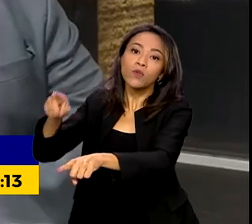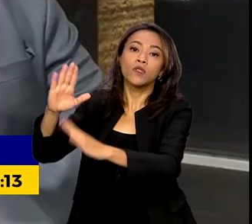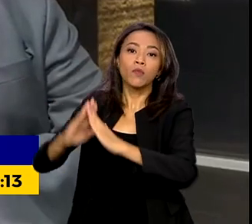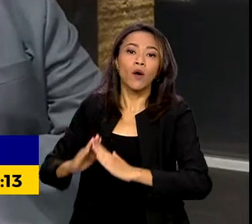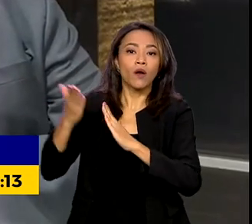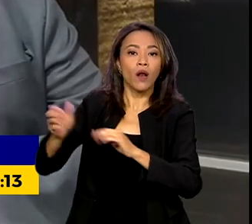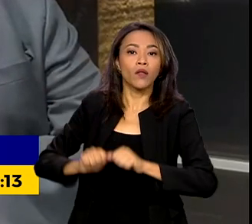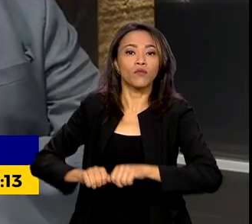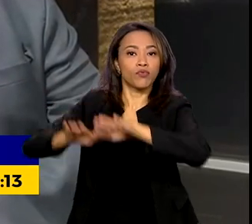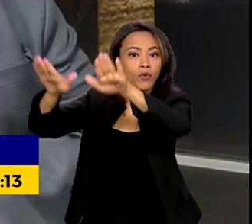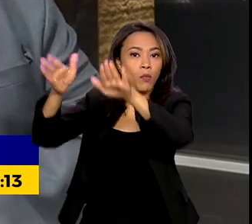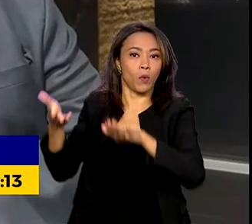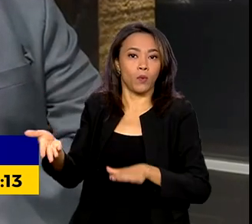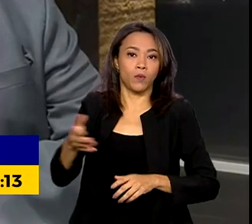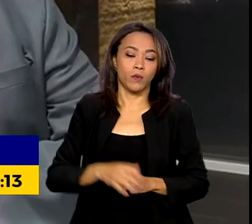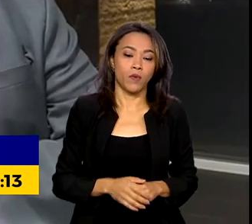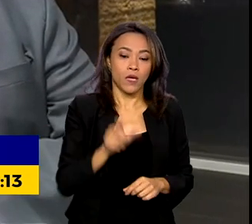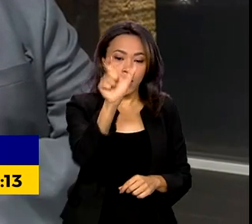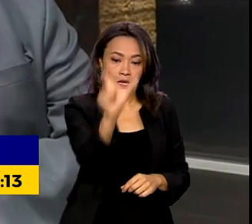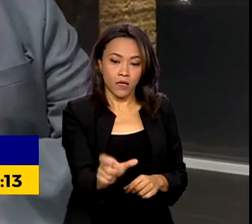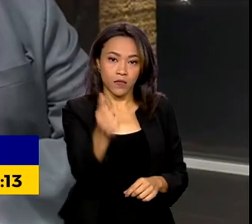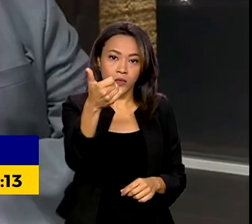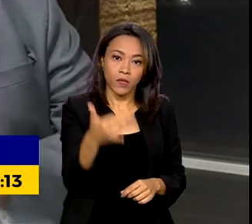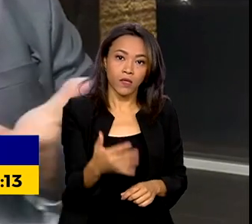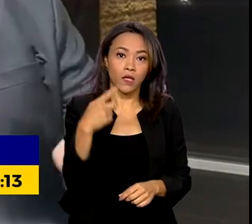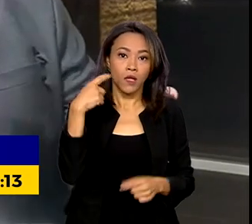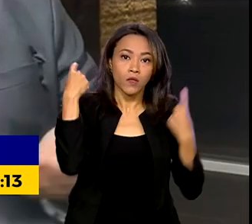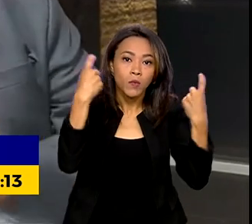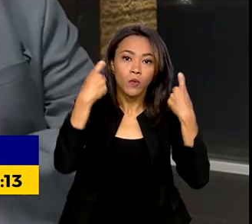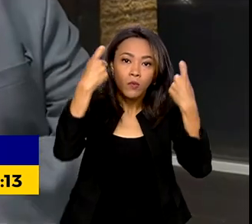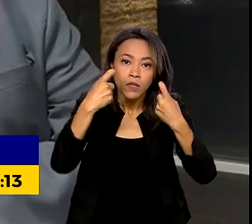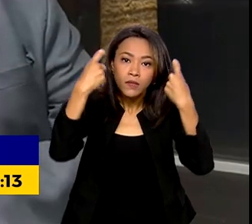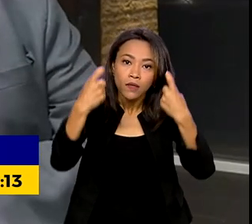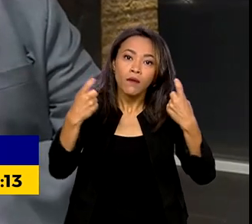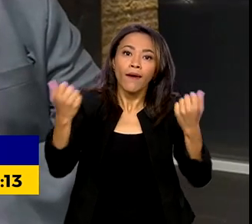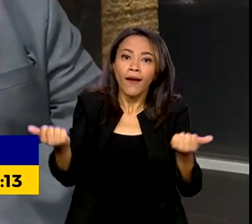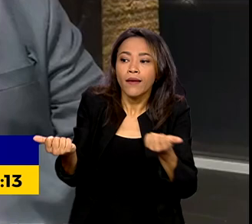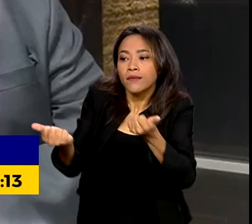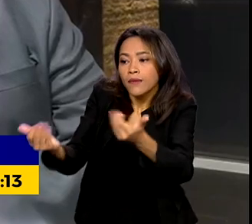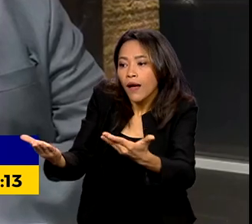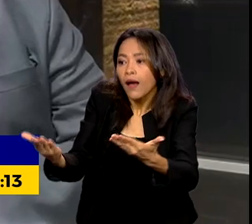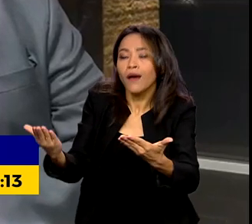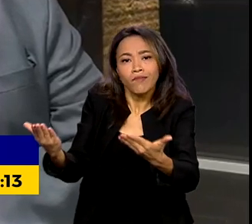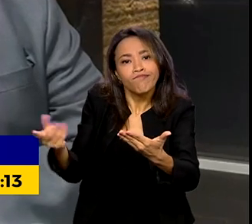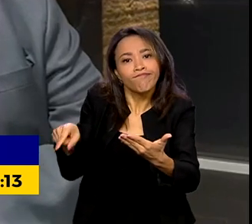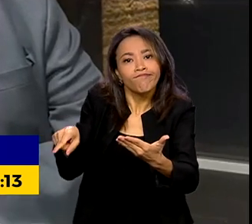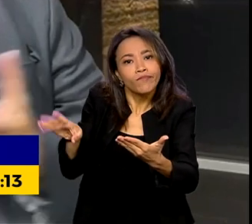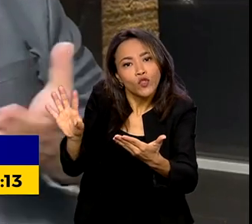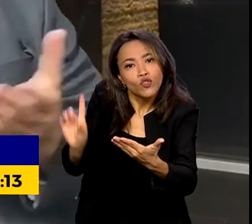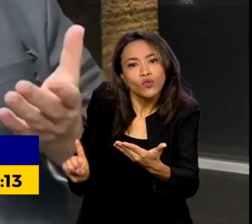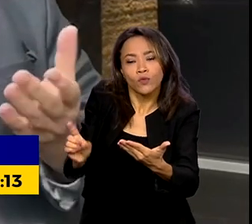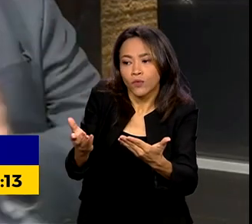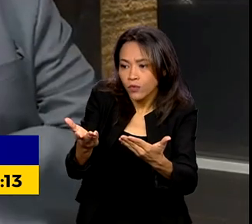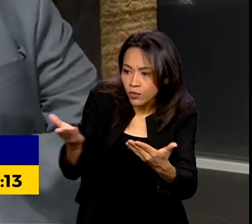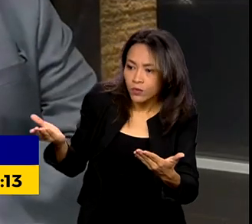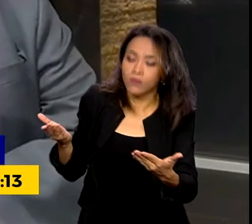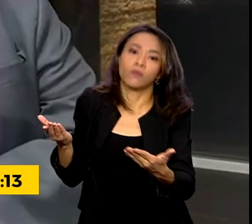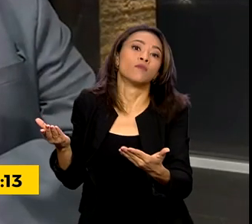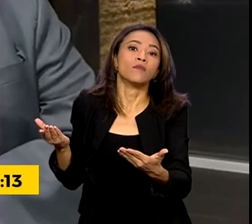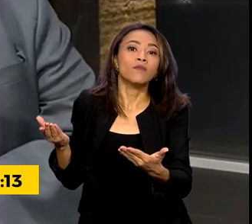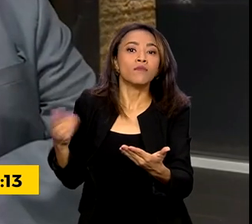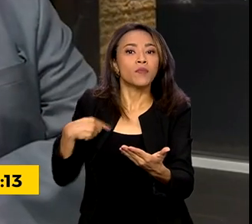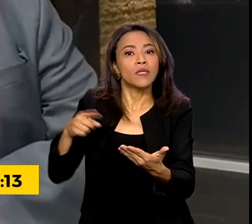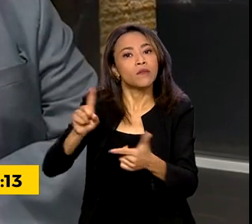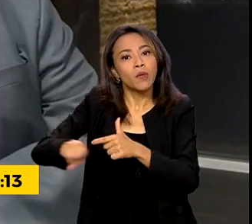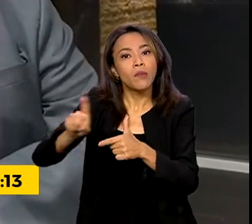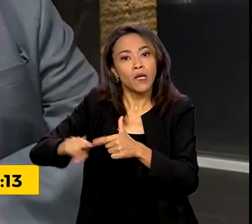instante, a nossa preocupação é garantir condições adequadas para o enfrentamento dessa